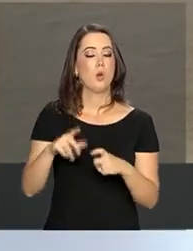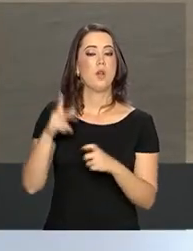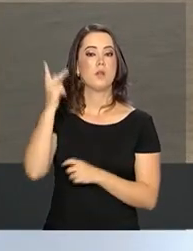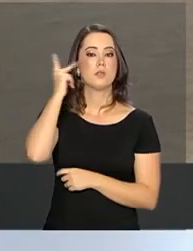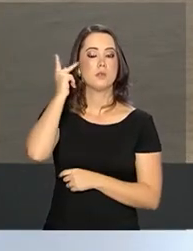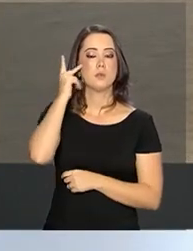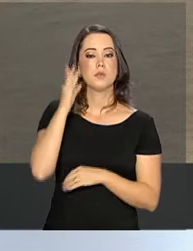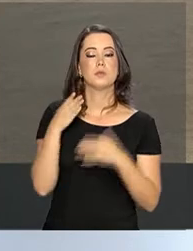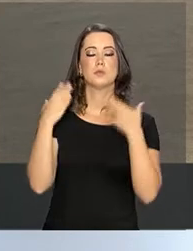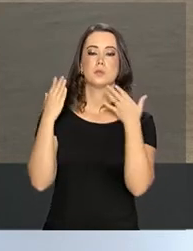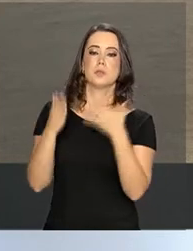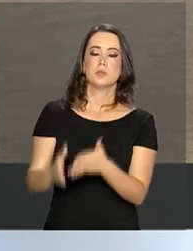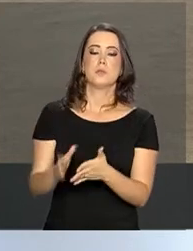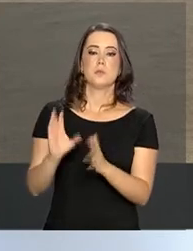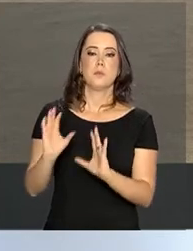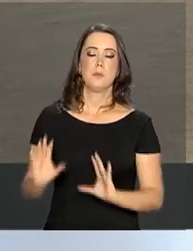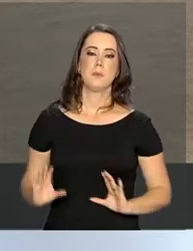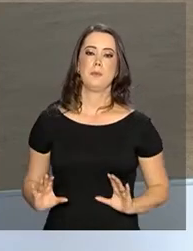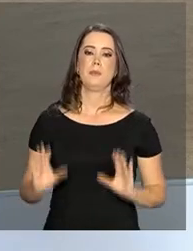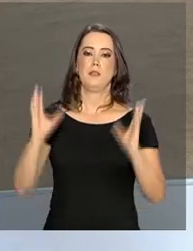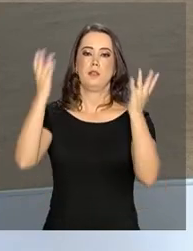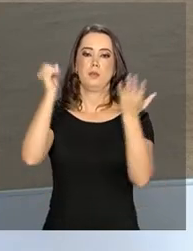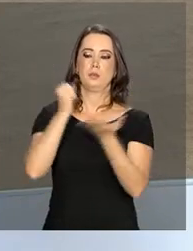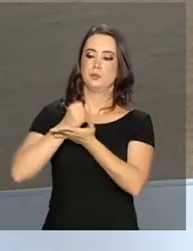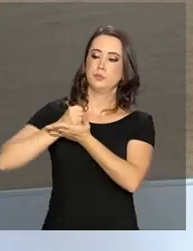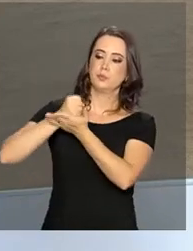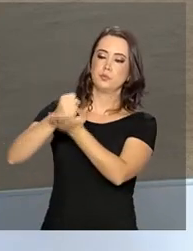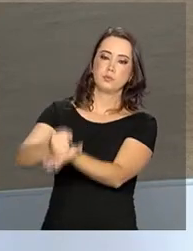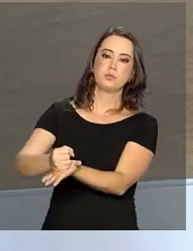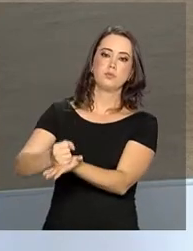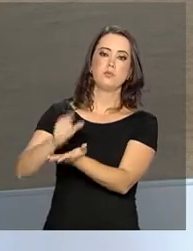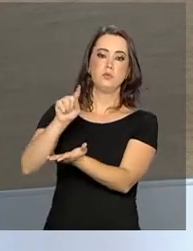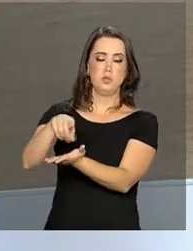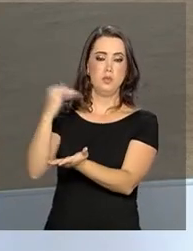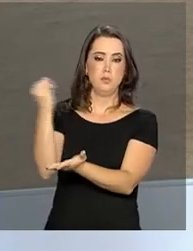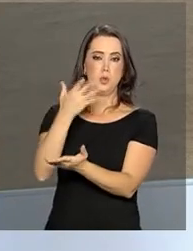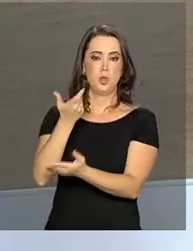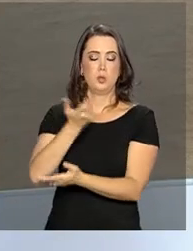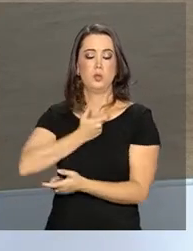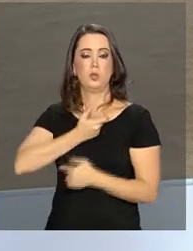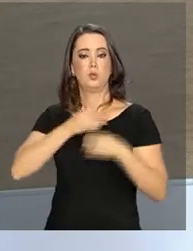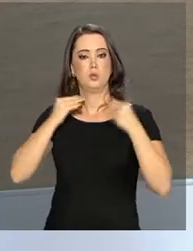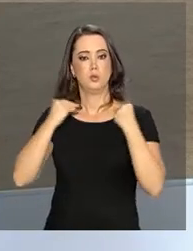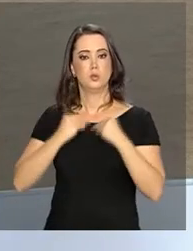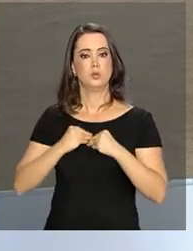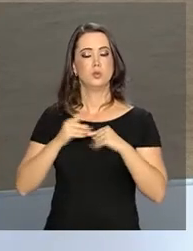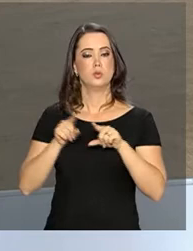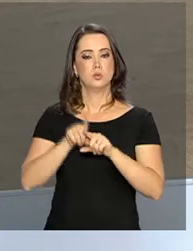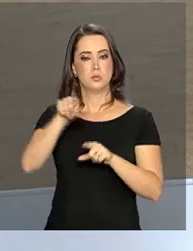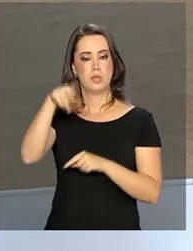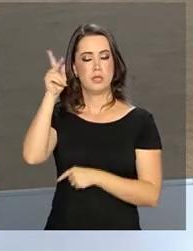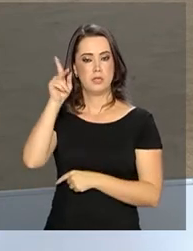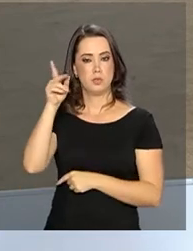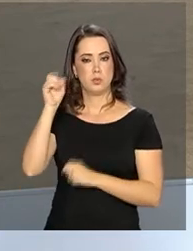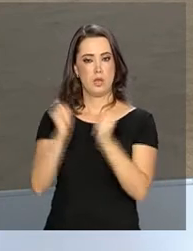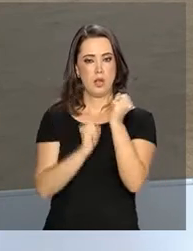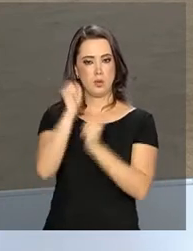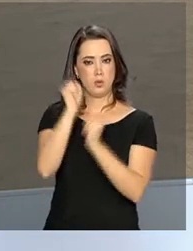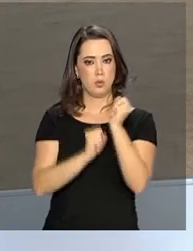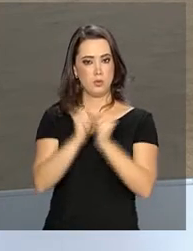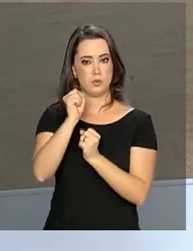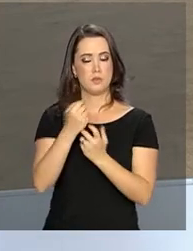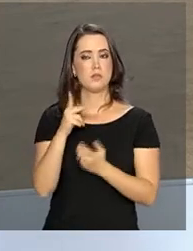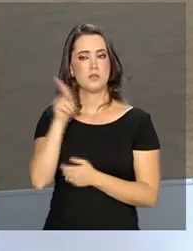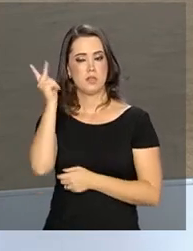Paulo, onde participa da cerimônia de entrega da Insígnia da Ordem do Mérito Industrial São Paulo, no Grau